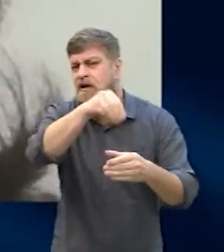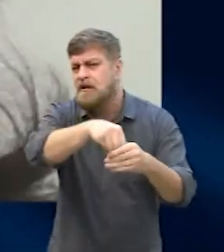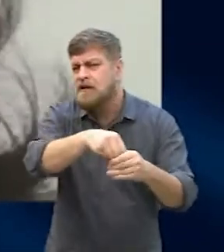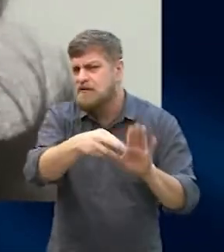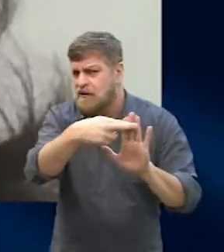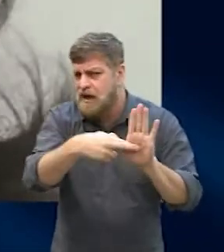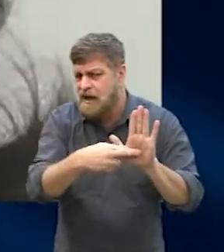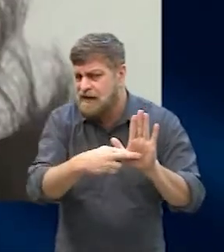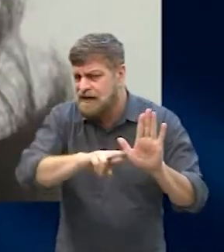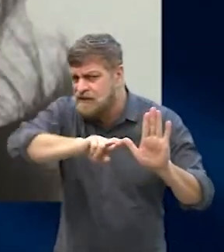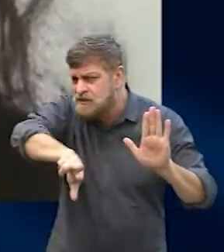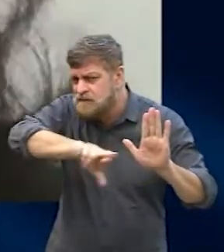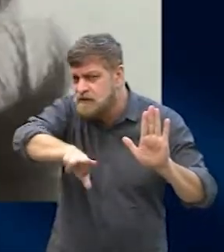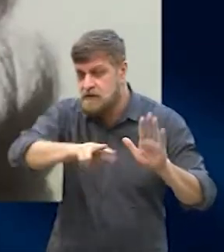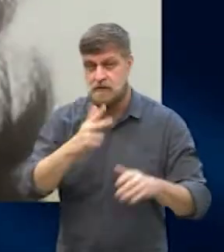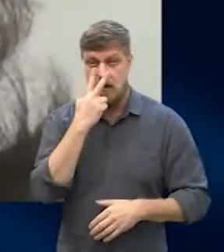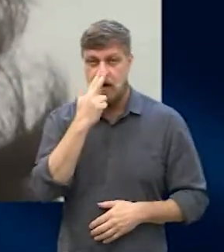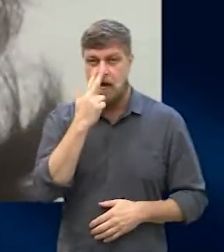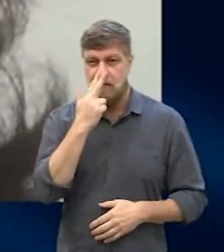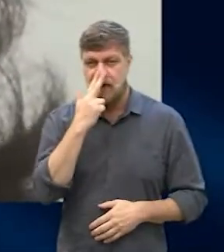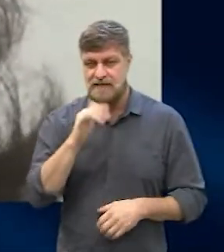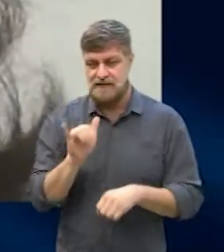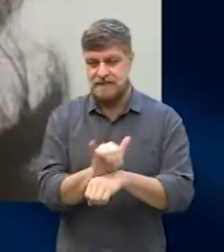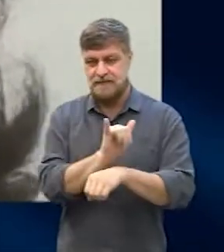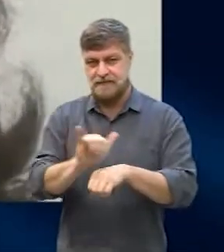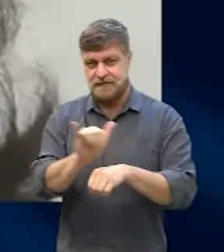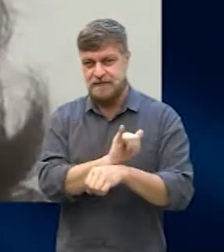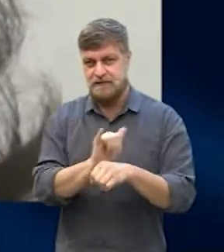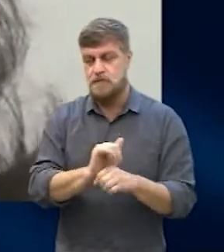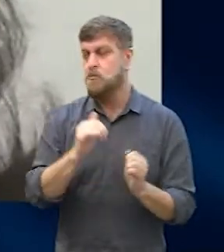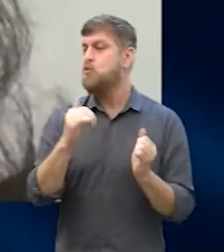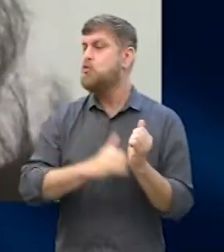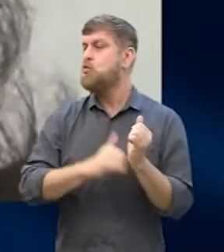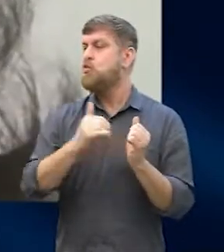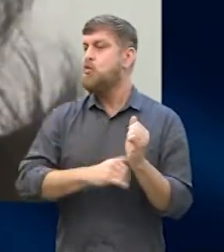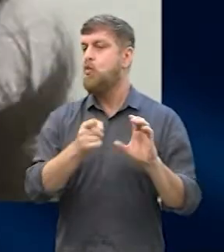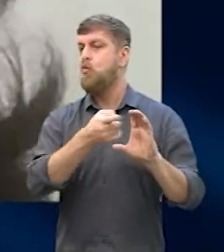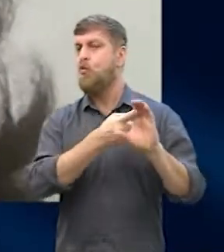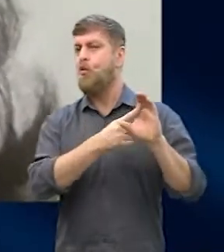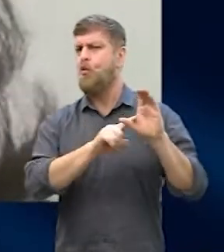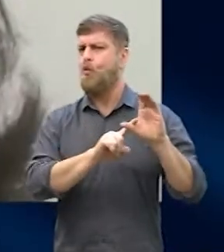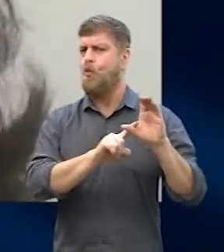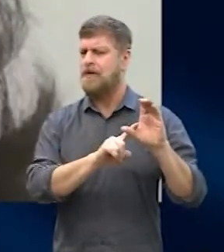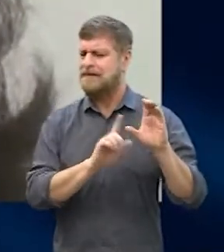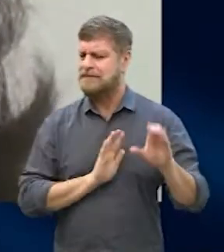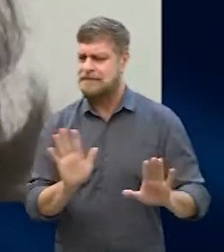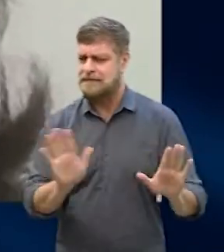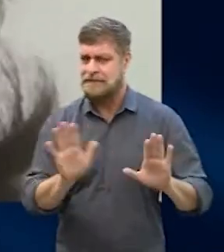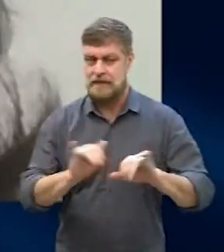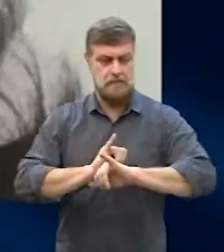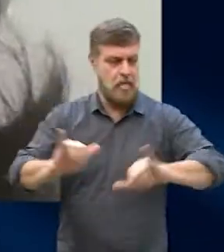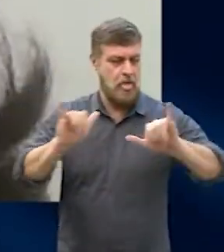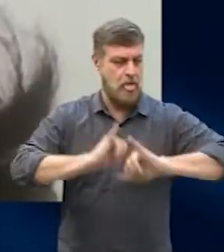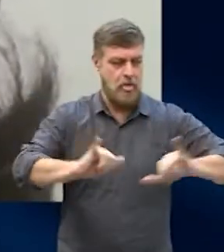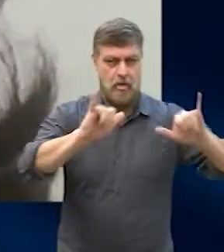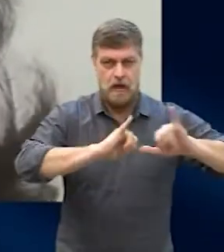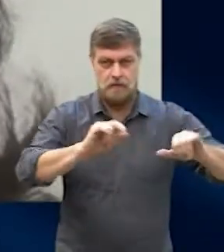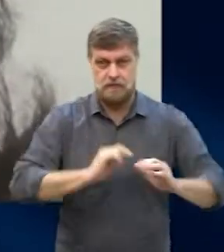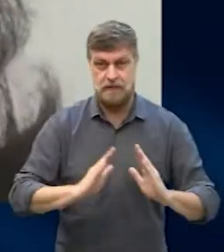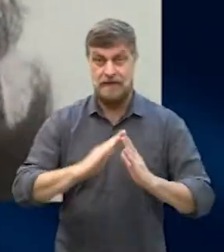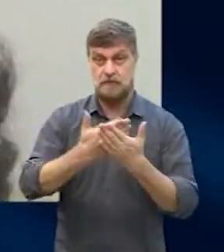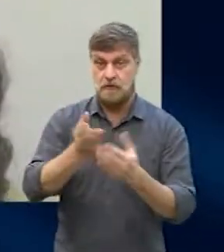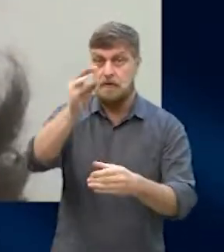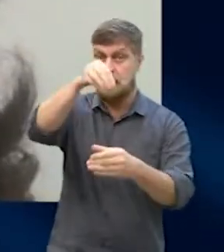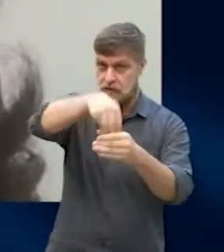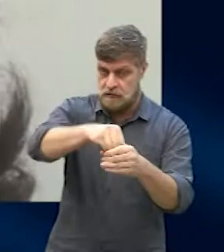escolas isso não é uma regra? O que parece é uma operação para abafar os casos de Covid que estão acontecendo